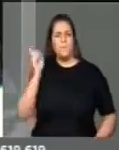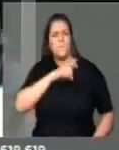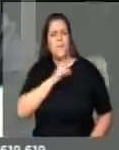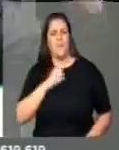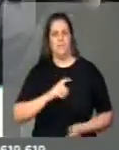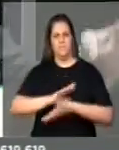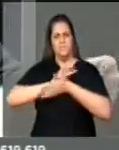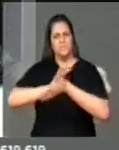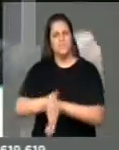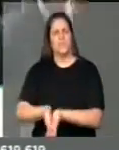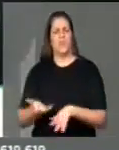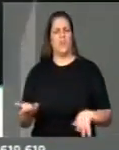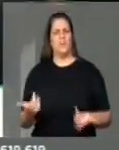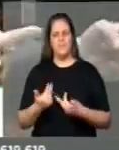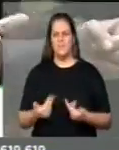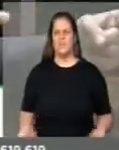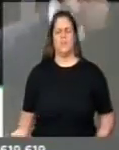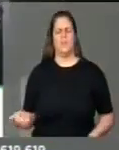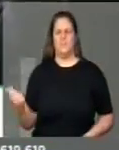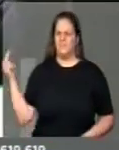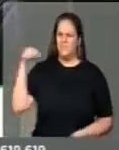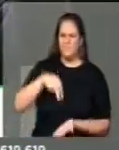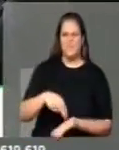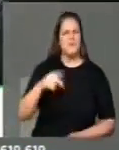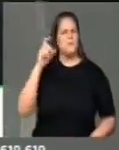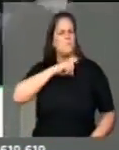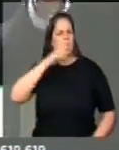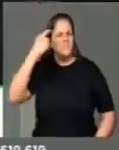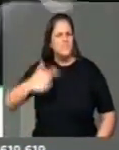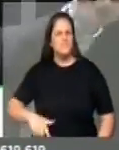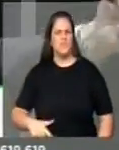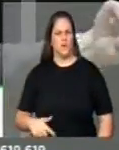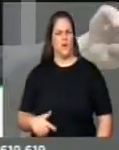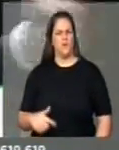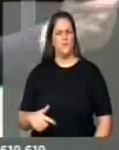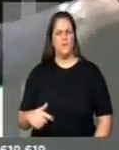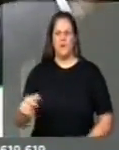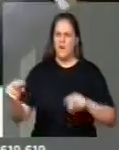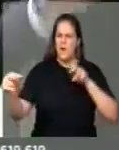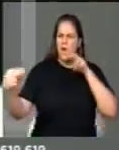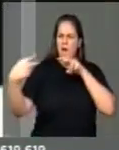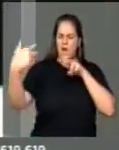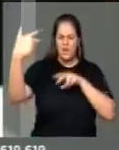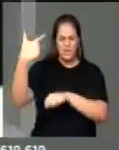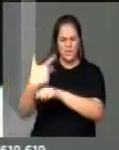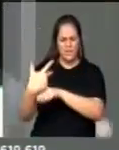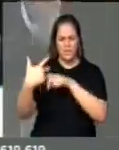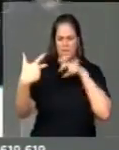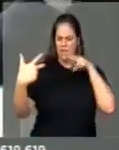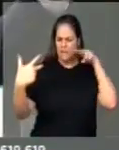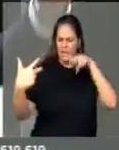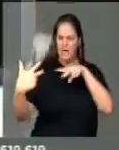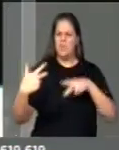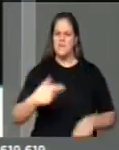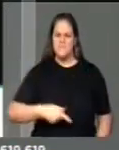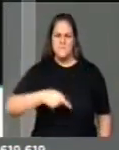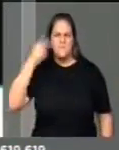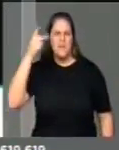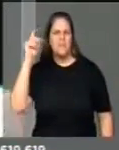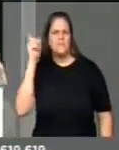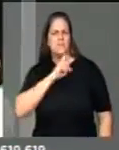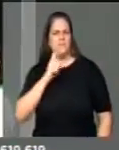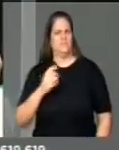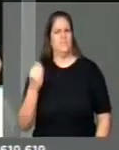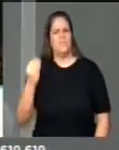mentira. E chega aqui e mente, olha para as câmaras e mente. Eu nunca vi desse jeito. Só que o povo brasileiro é